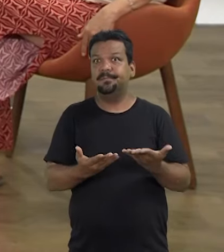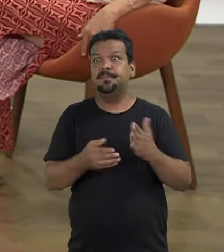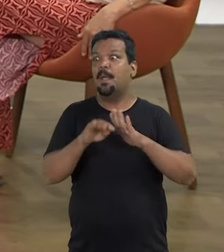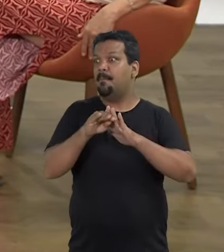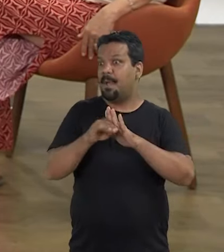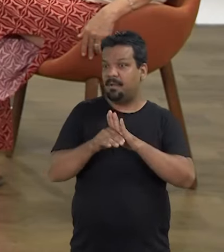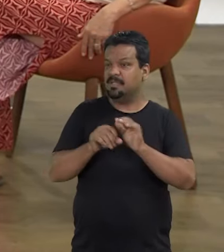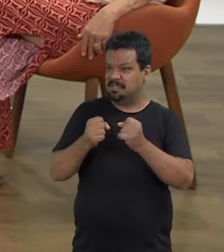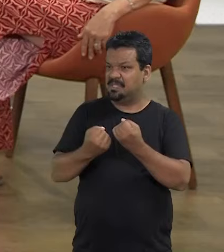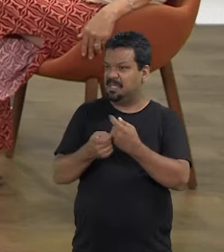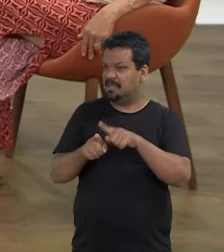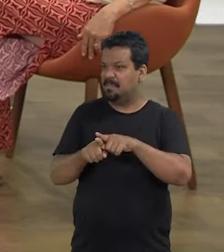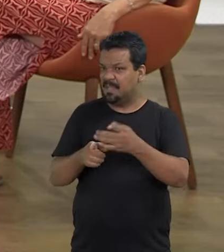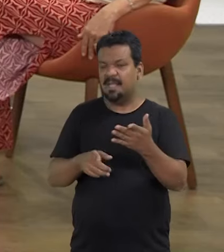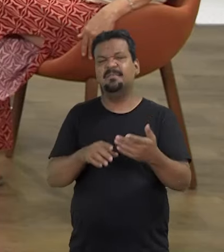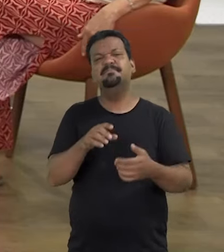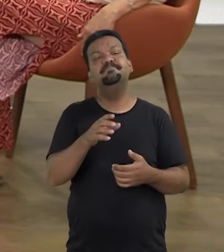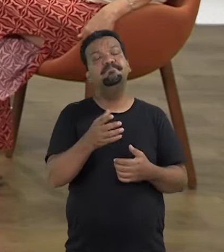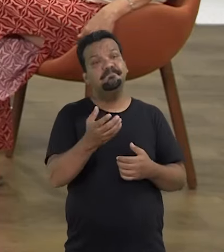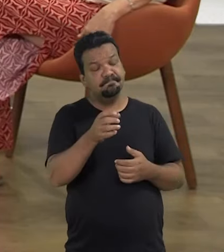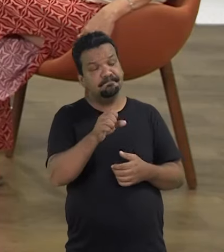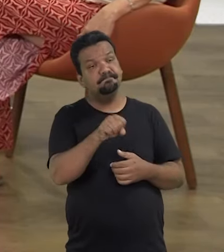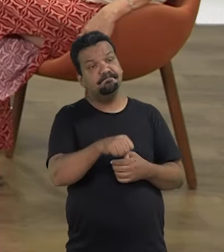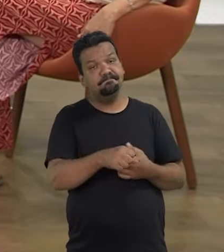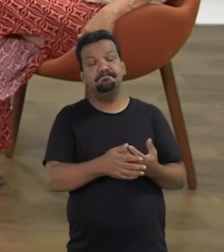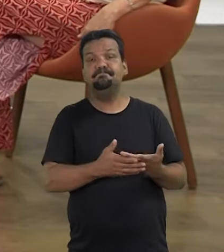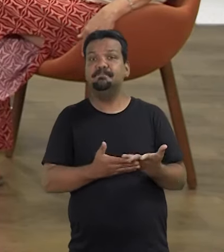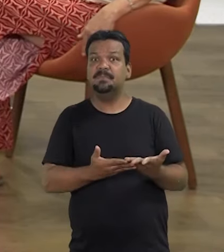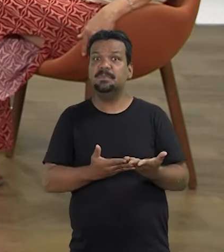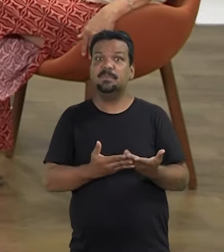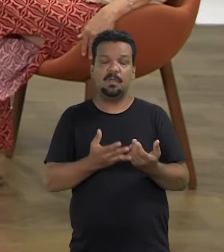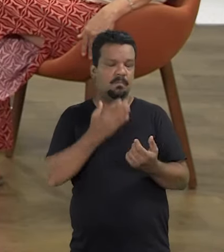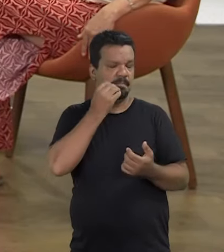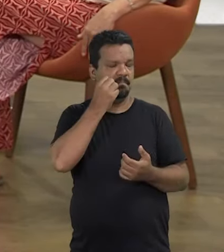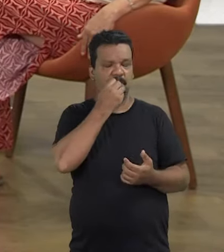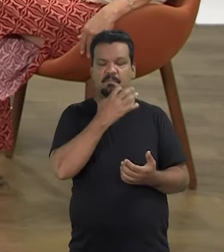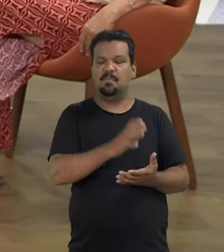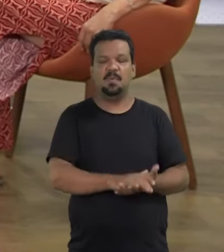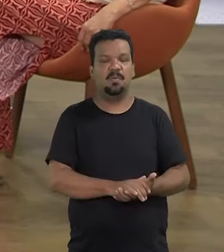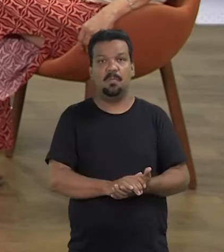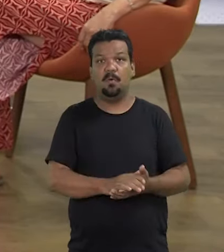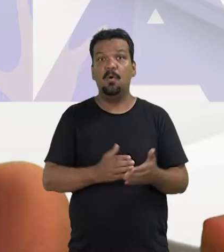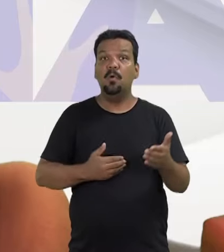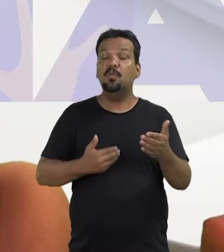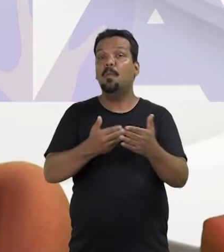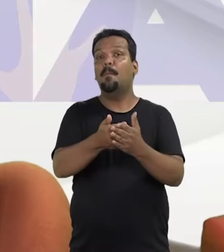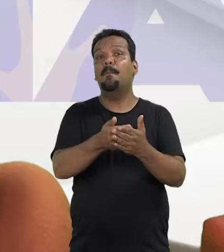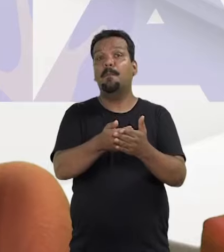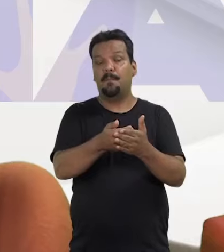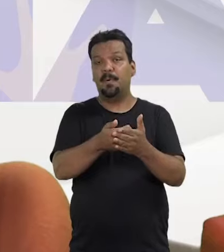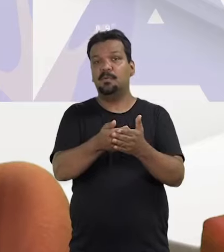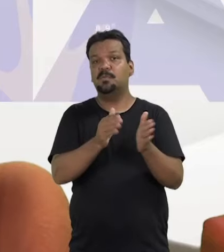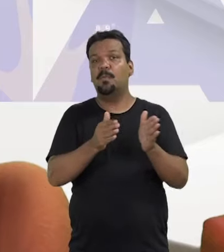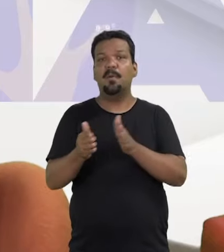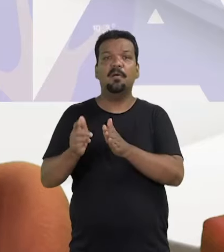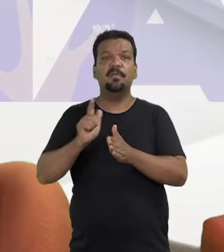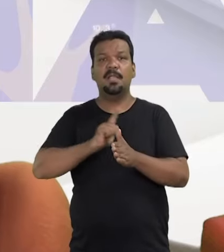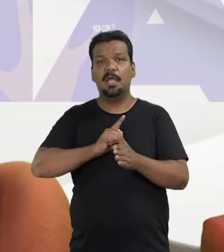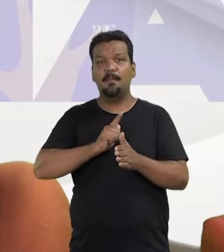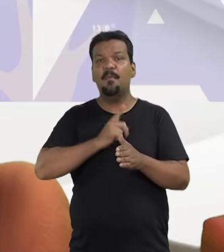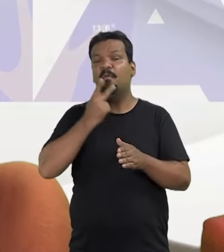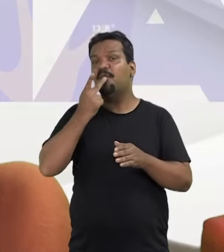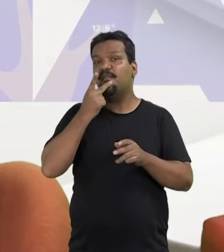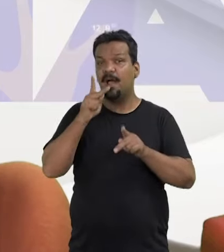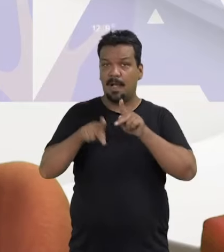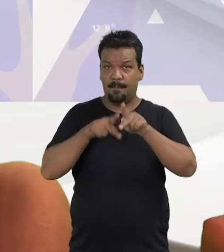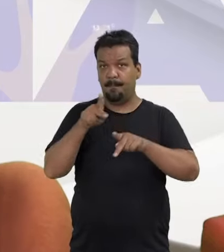como é? Pautas sociais também, não é? Pautas sociais, então eu acho que é muito bom. No próximo bloco,